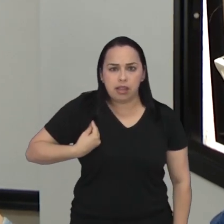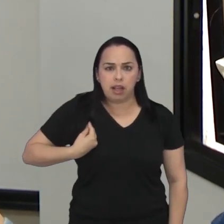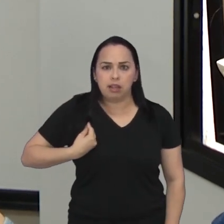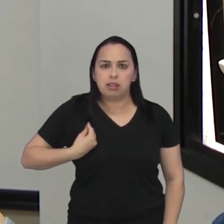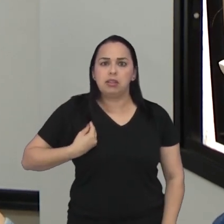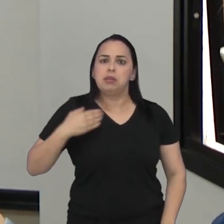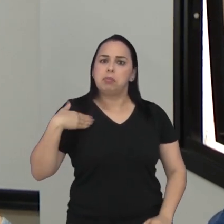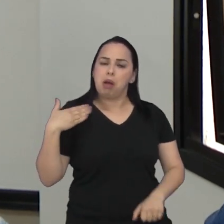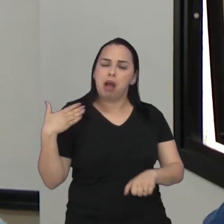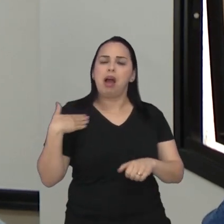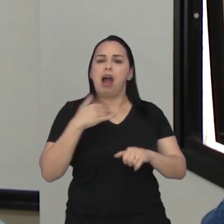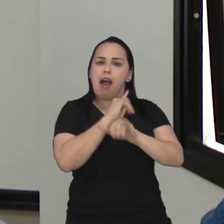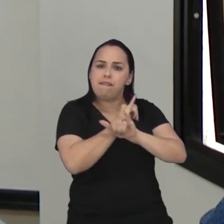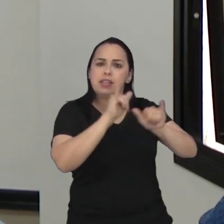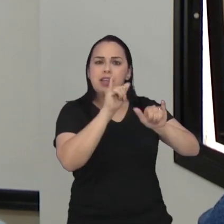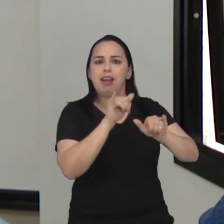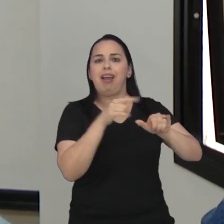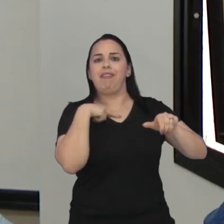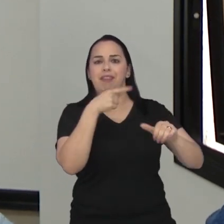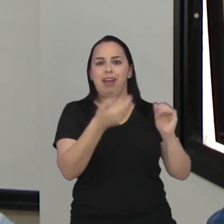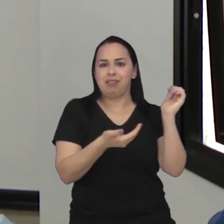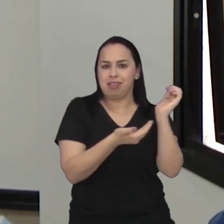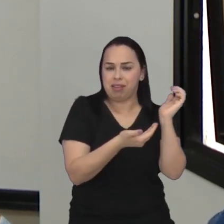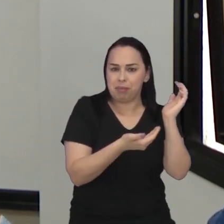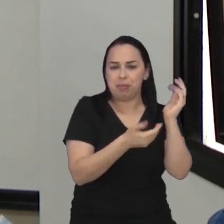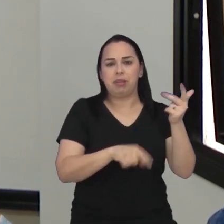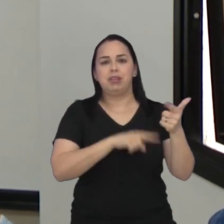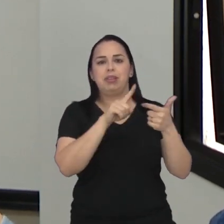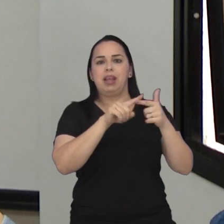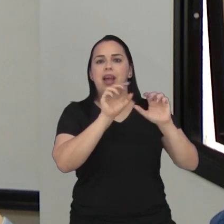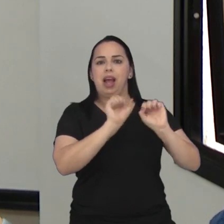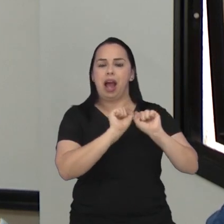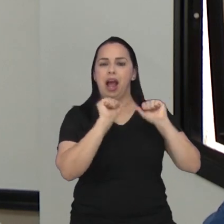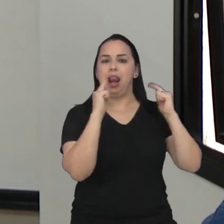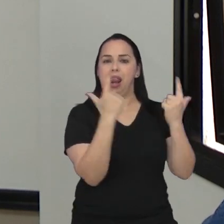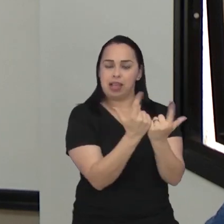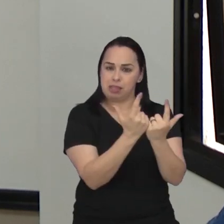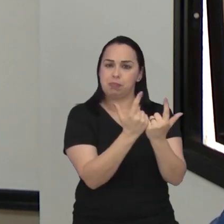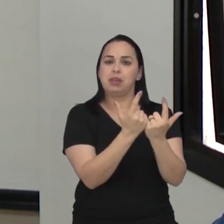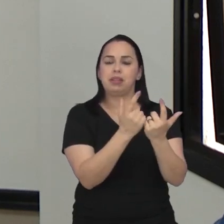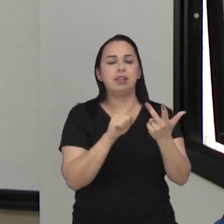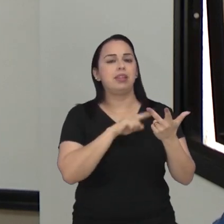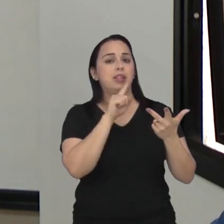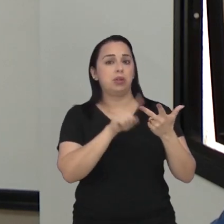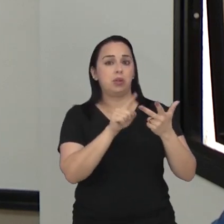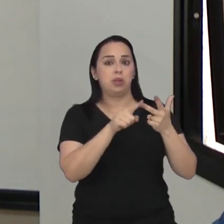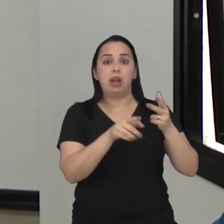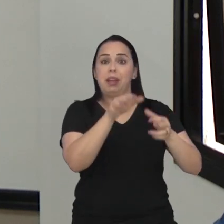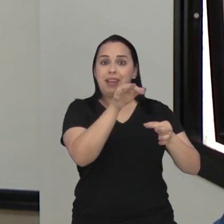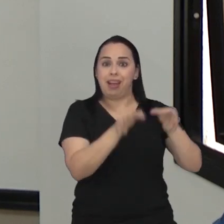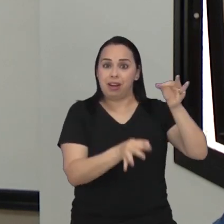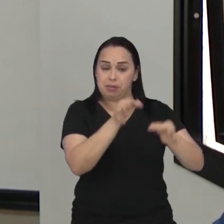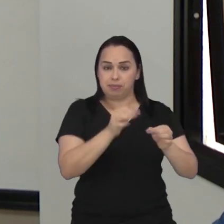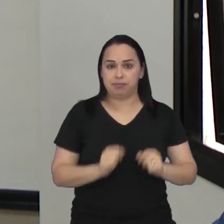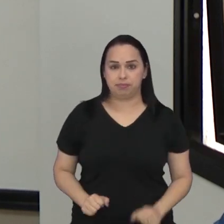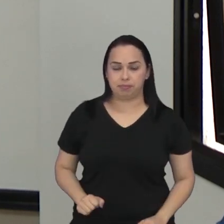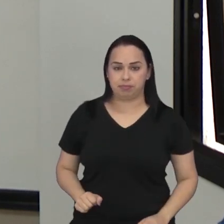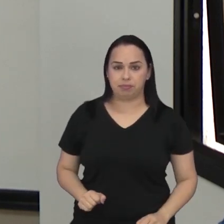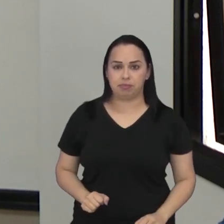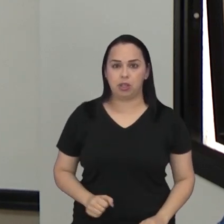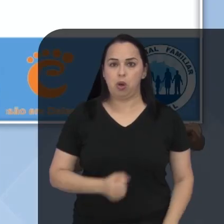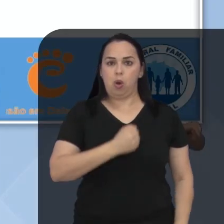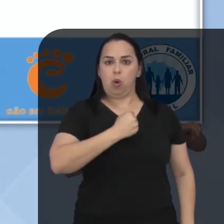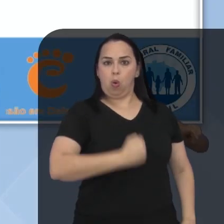defesa da vida chegar também nas instâncias como na Assembleia Legislativa no Congresso Nacional e também no Poder